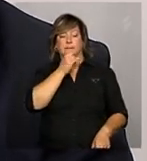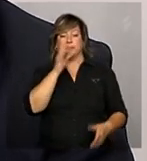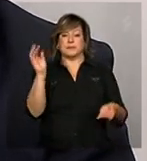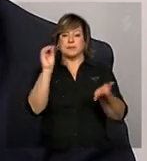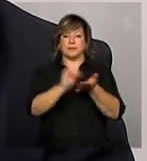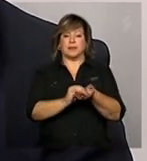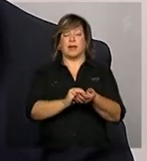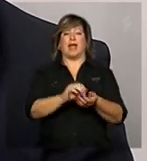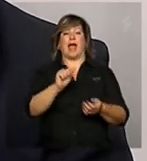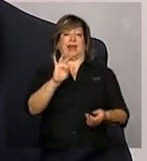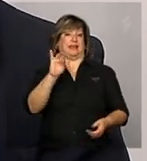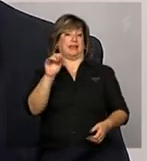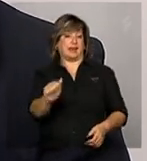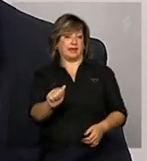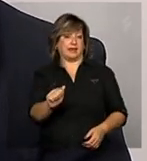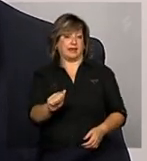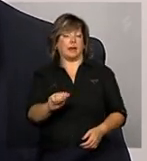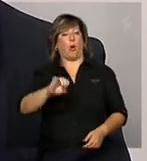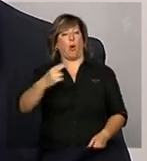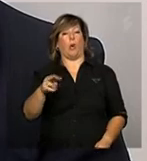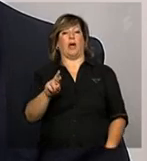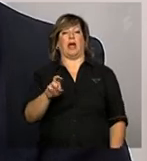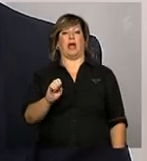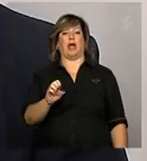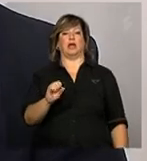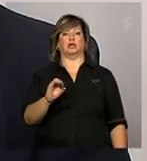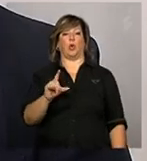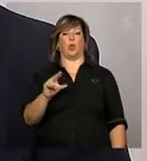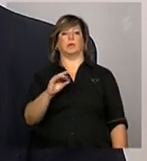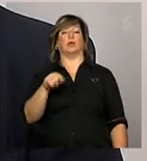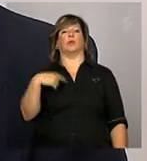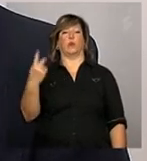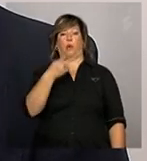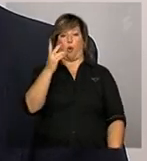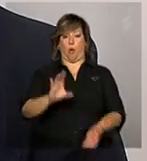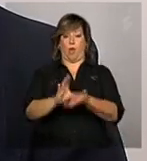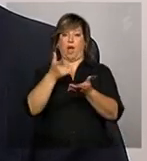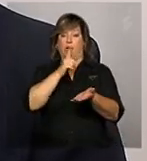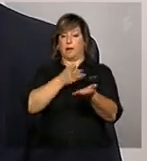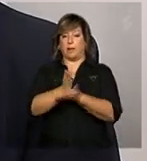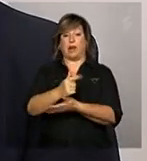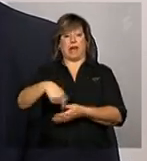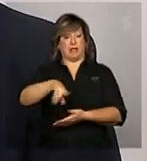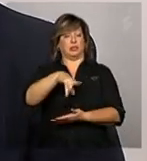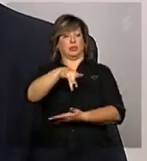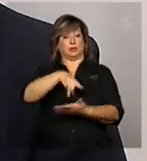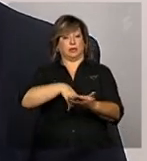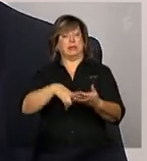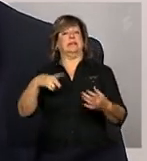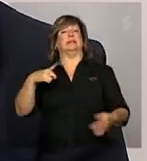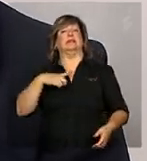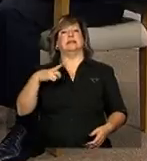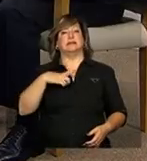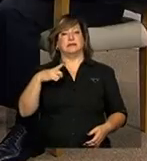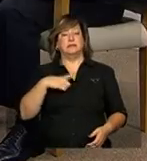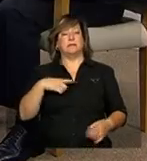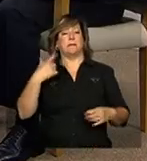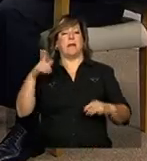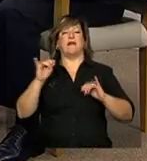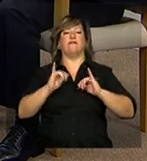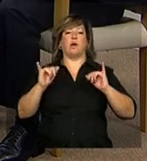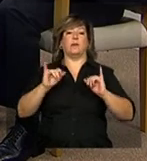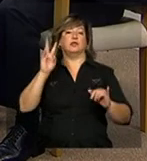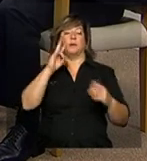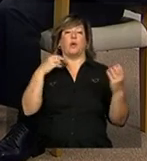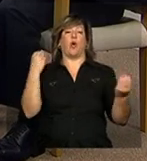ata ou resolução que o Conselho aprovou, que realmente, nesses documentos tem maiores informações com relação à